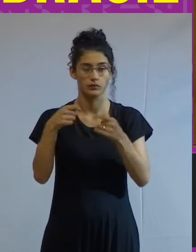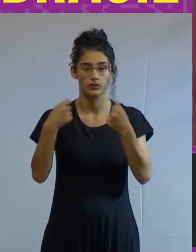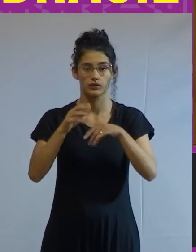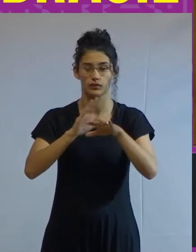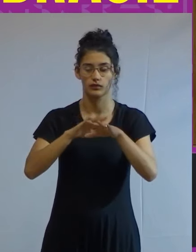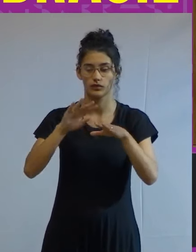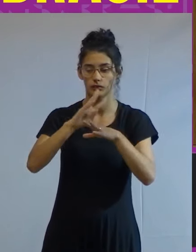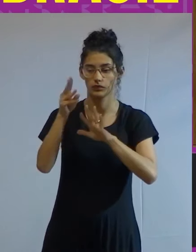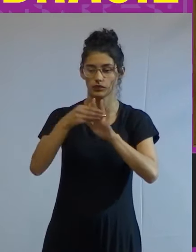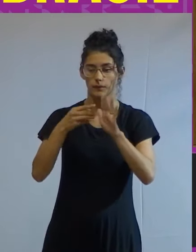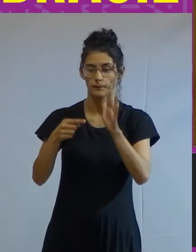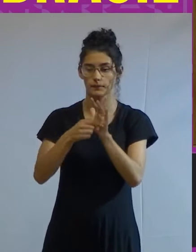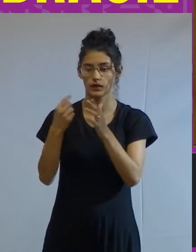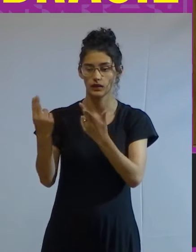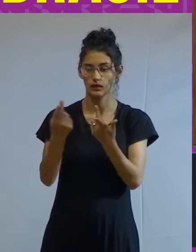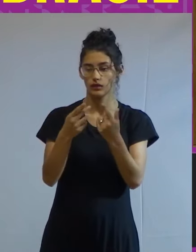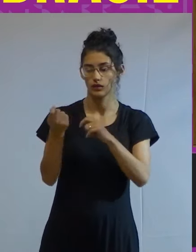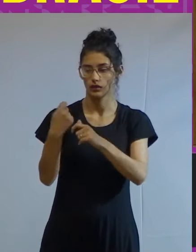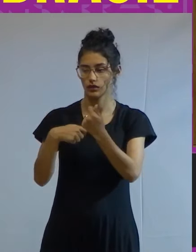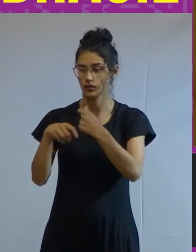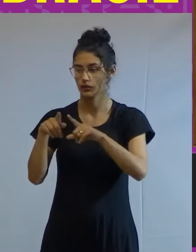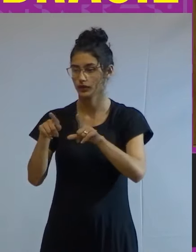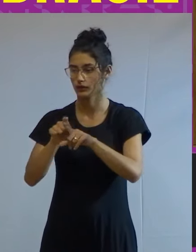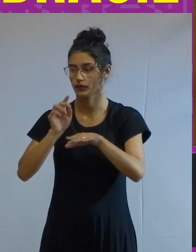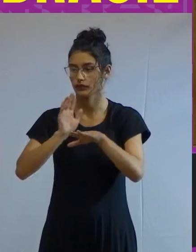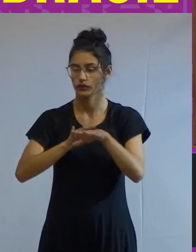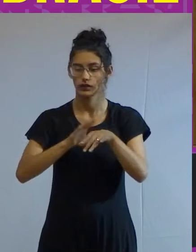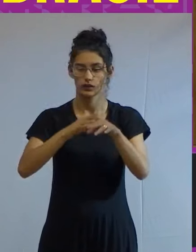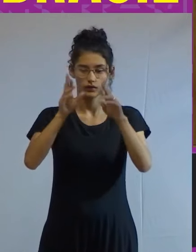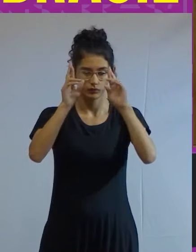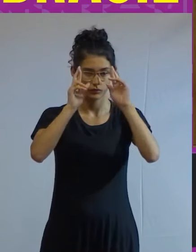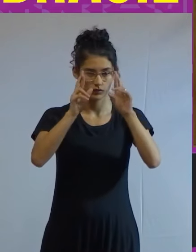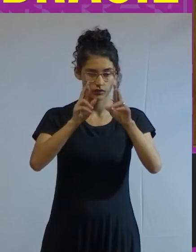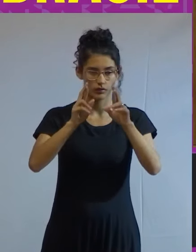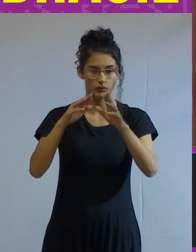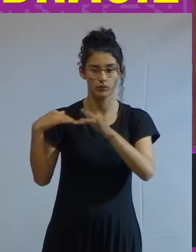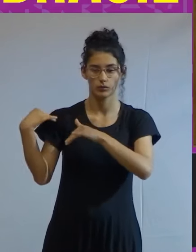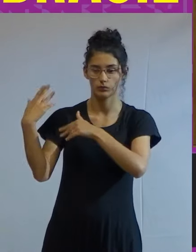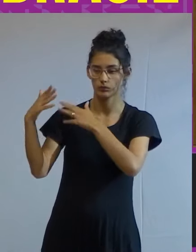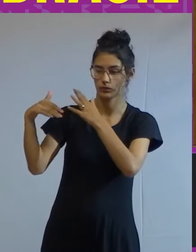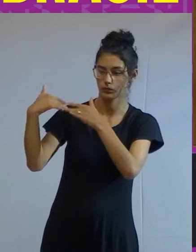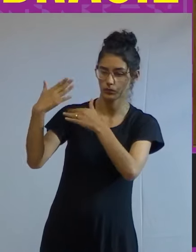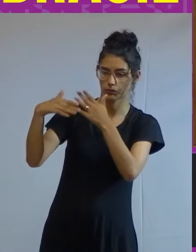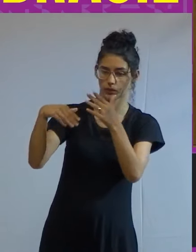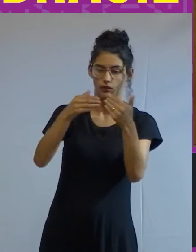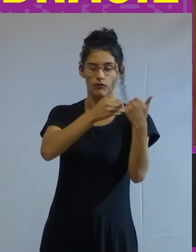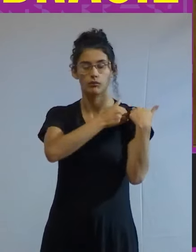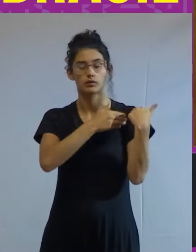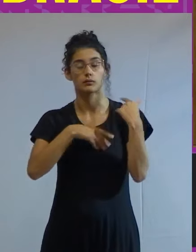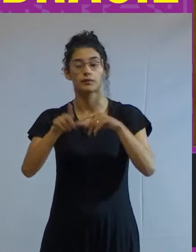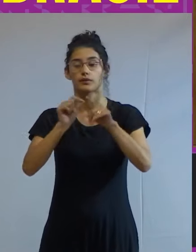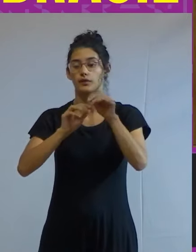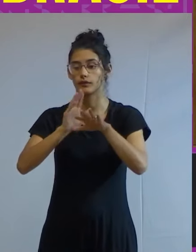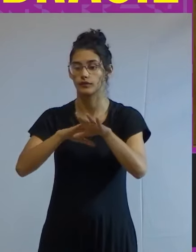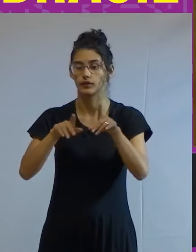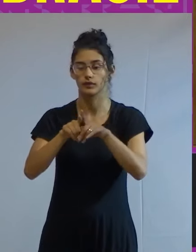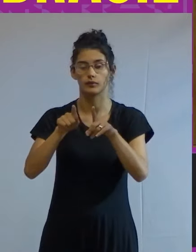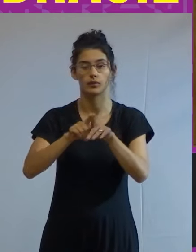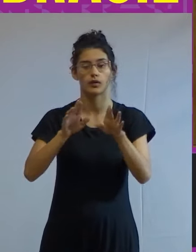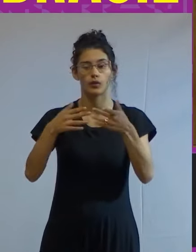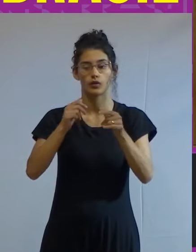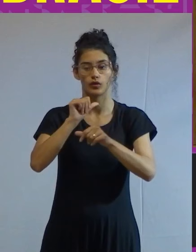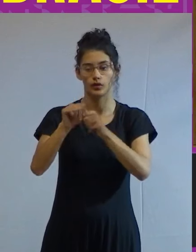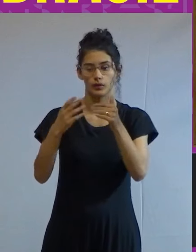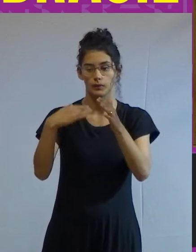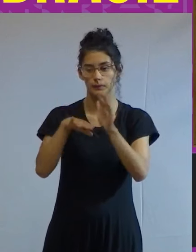frisar pela mesma elite econômica que foi responsável ao longo do tempo pelas escolhas que produziram e foram tornando